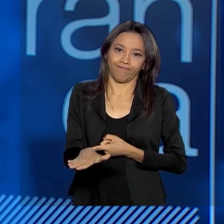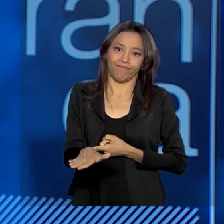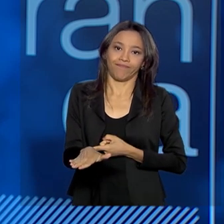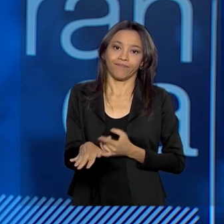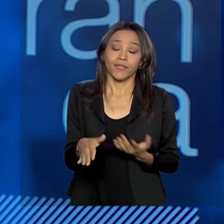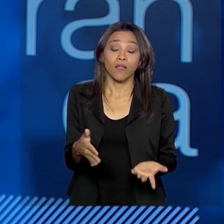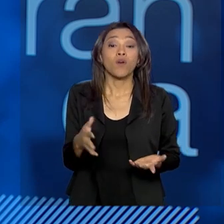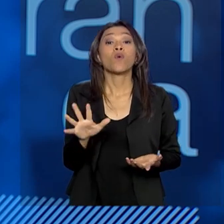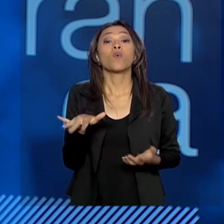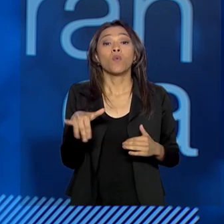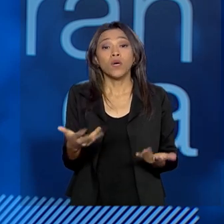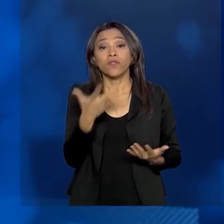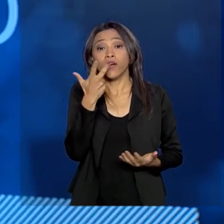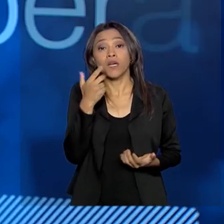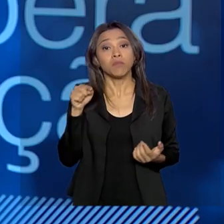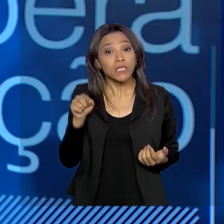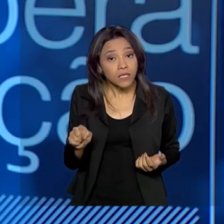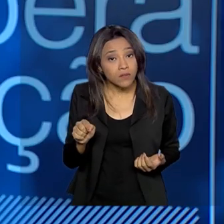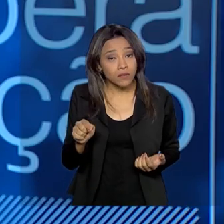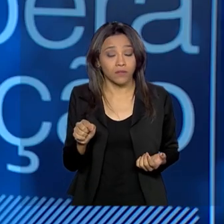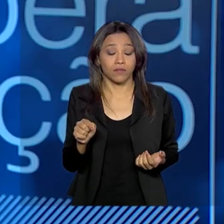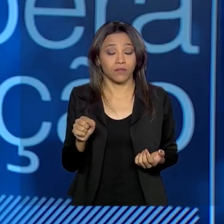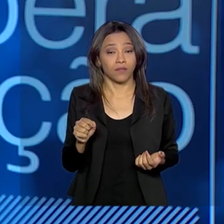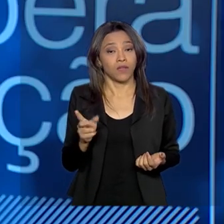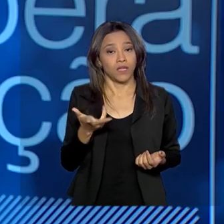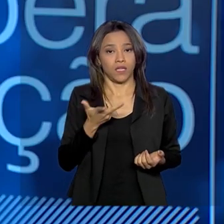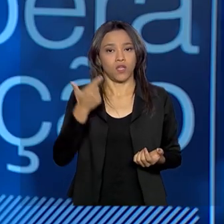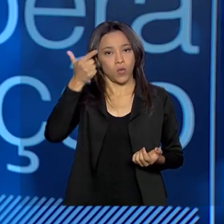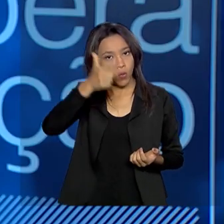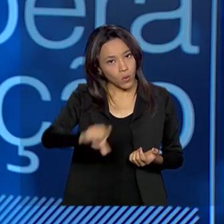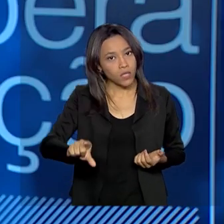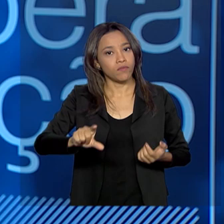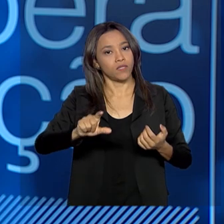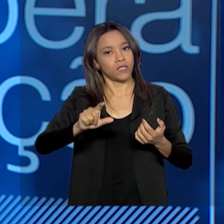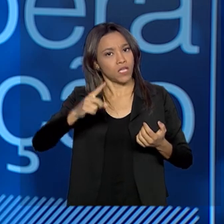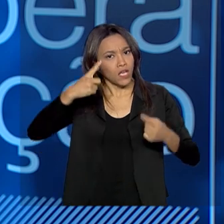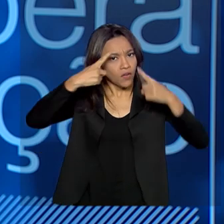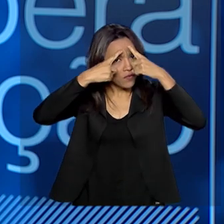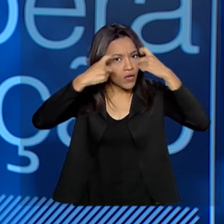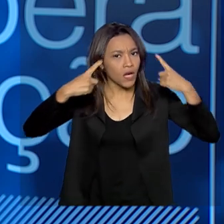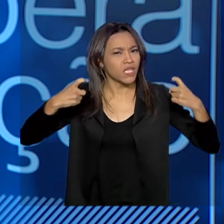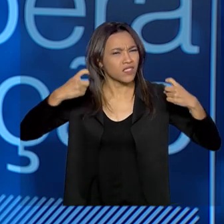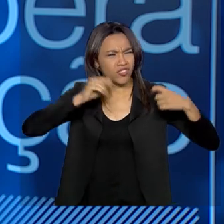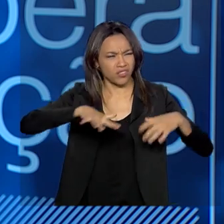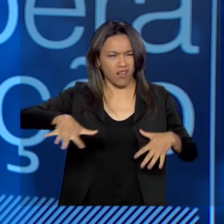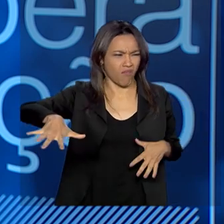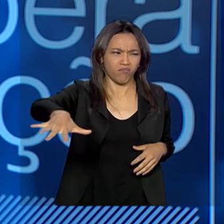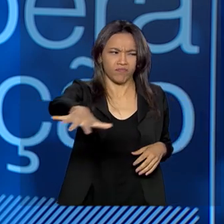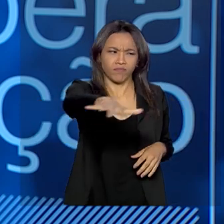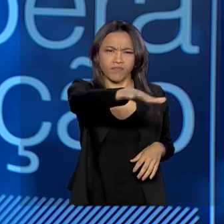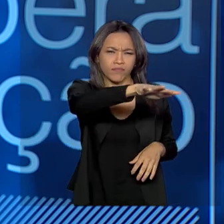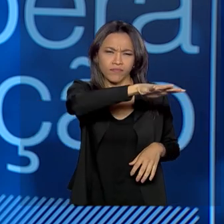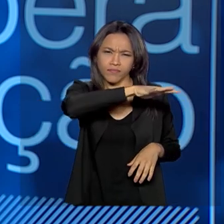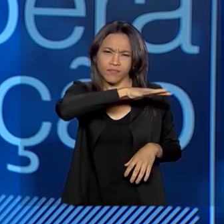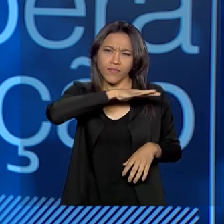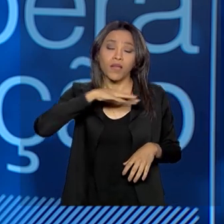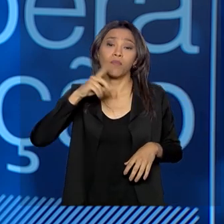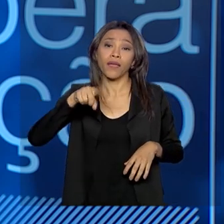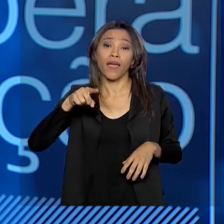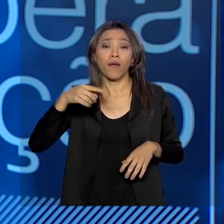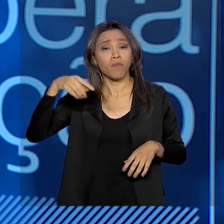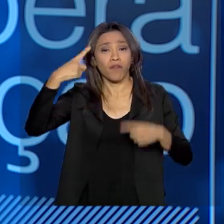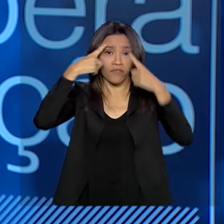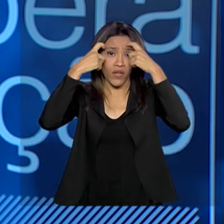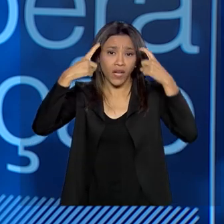disso, nós estamos falando, volto a repetir e sublinhar, em violência de forma geral. Porque isso é violência sistêmica.